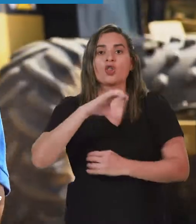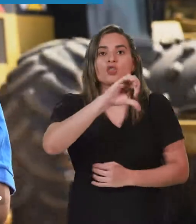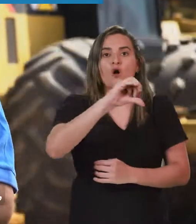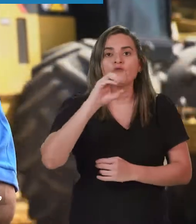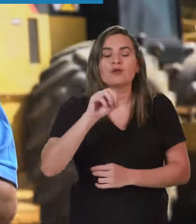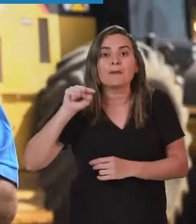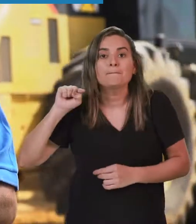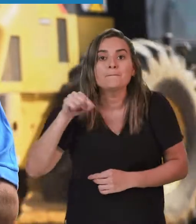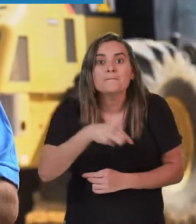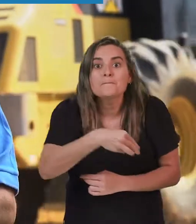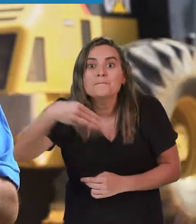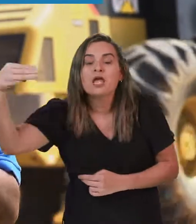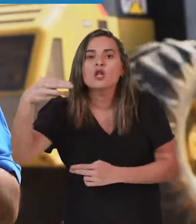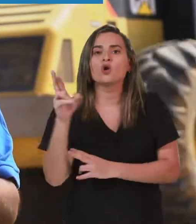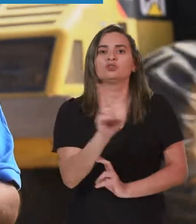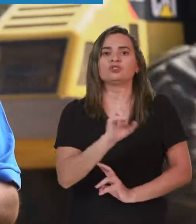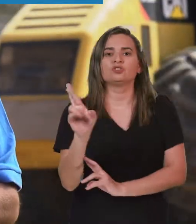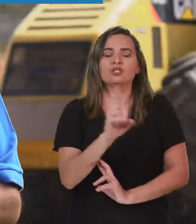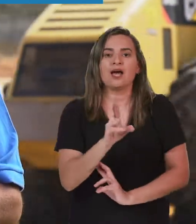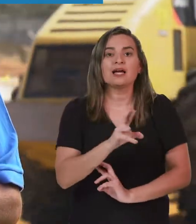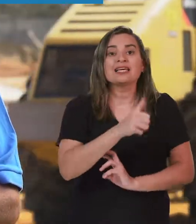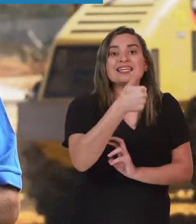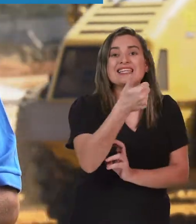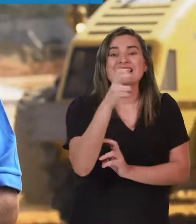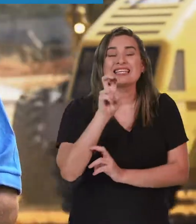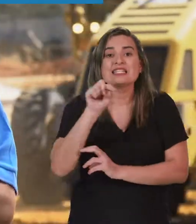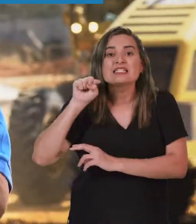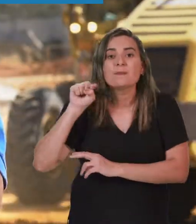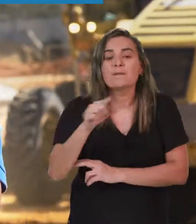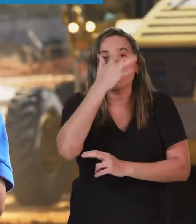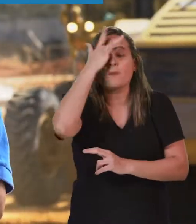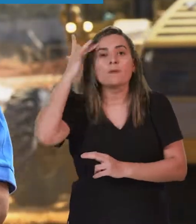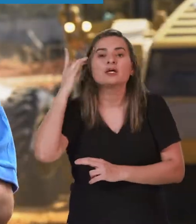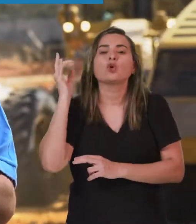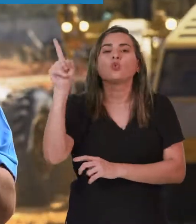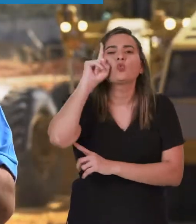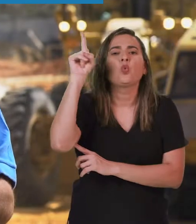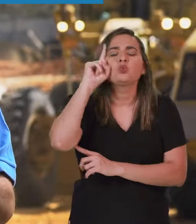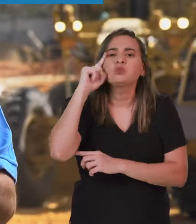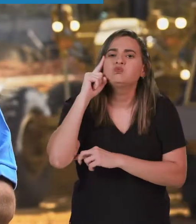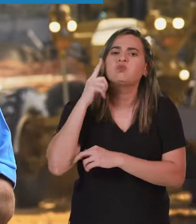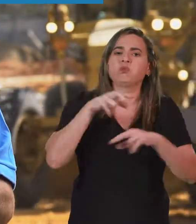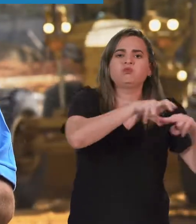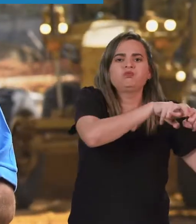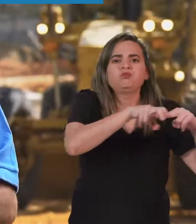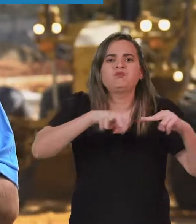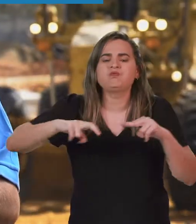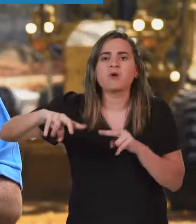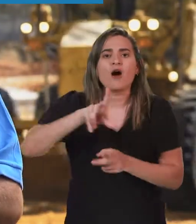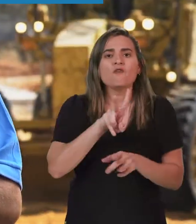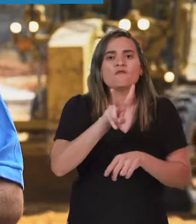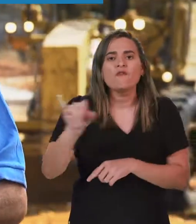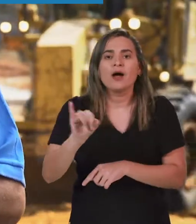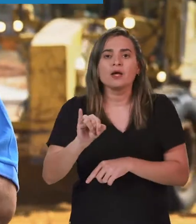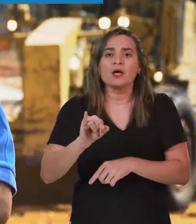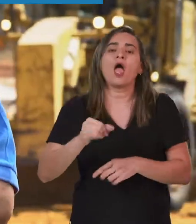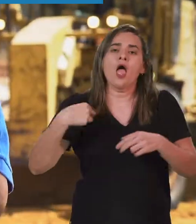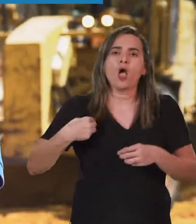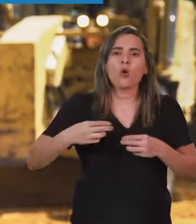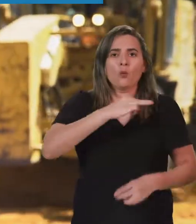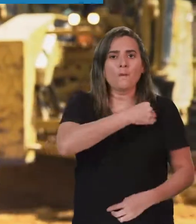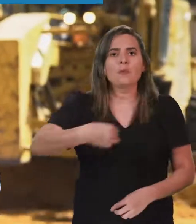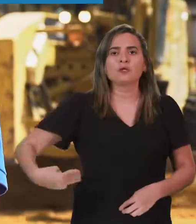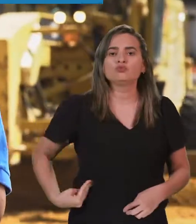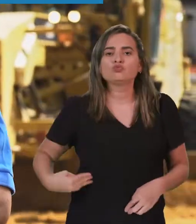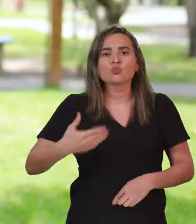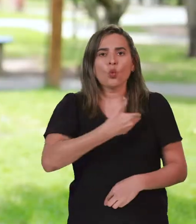investimentos. 15 mil novos passageiros que serão transportados diariamente. Como ministro do governo Bolsonaro tivemos a oportunidade de implementar